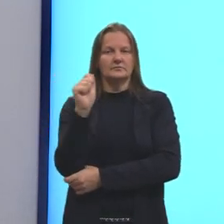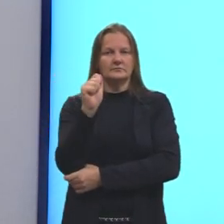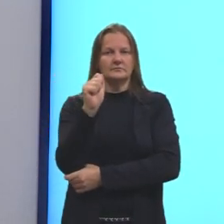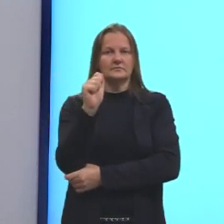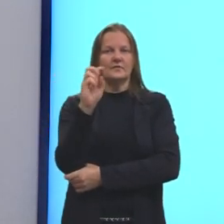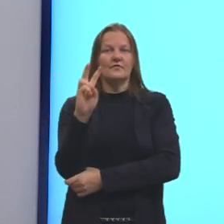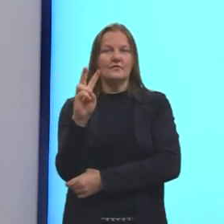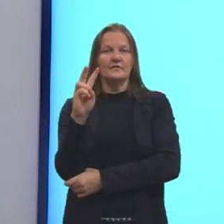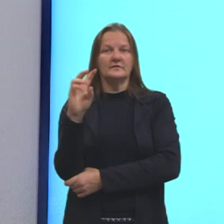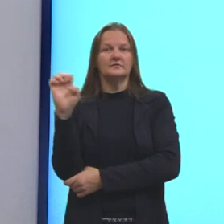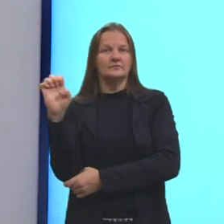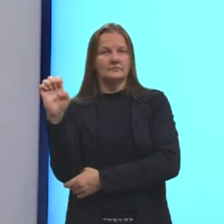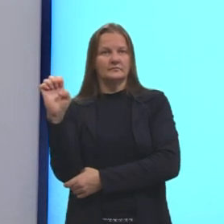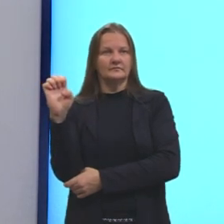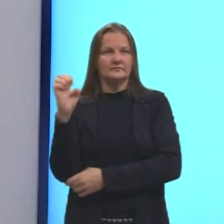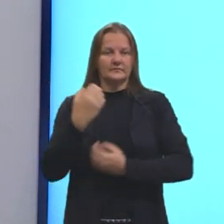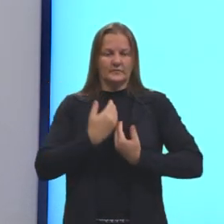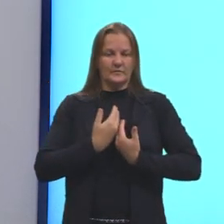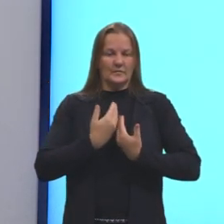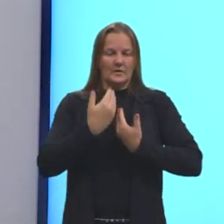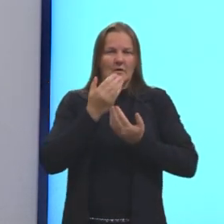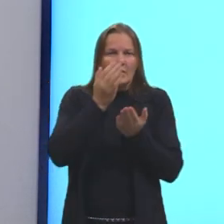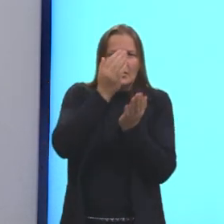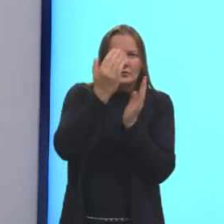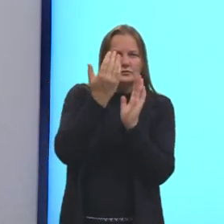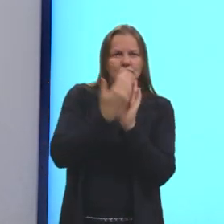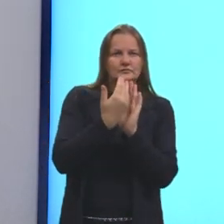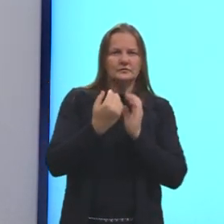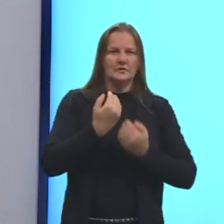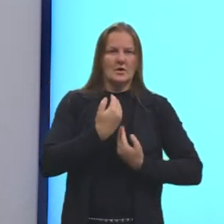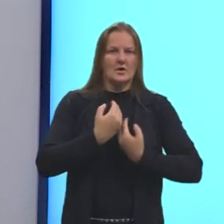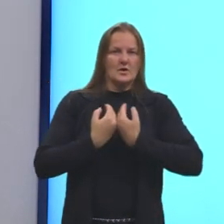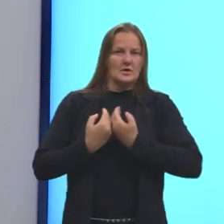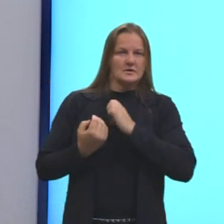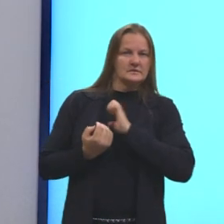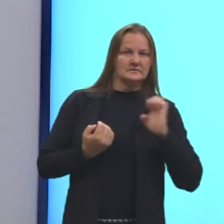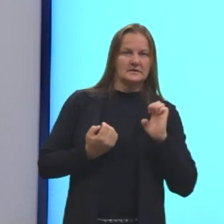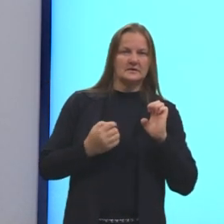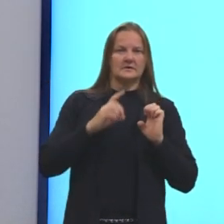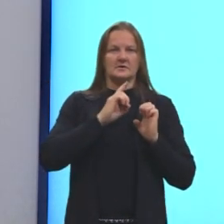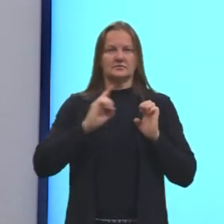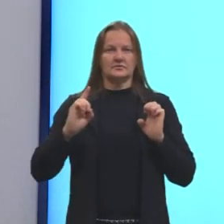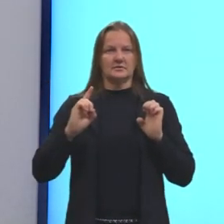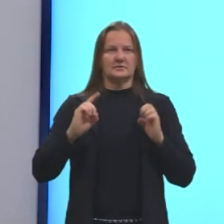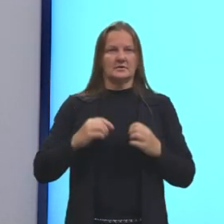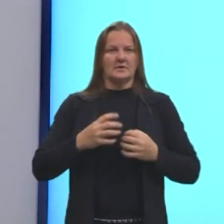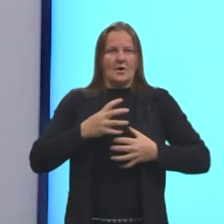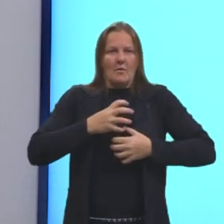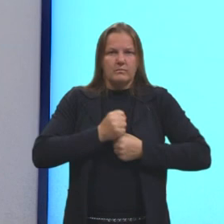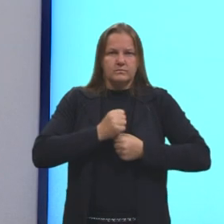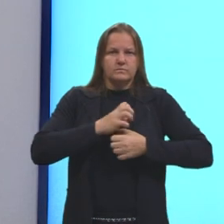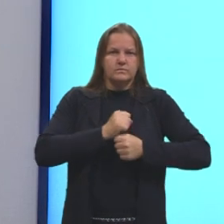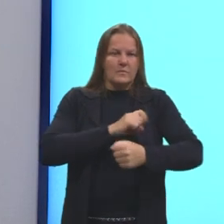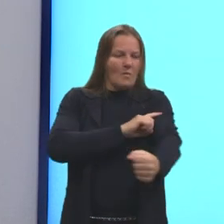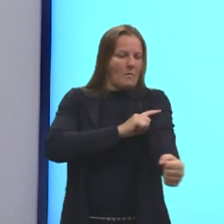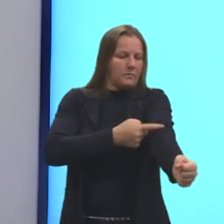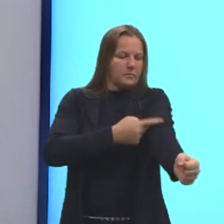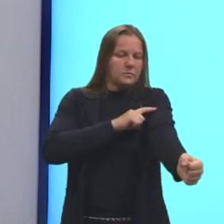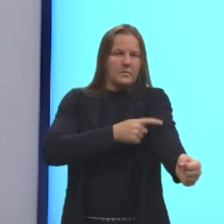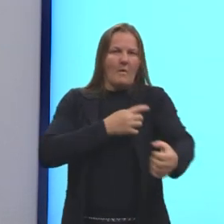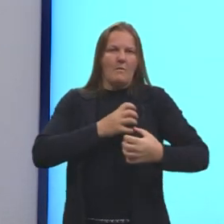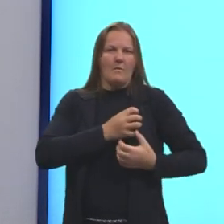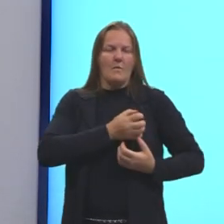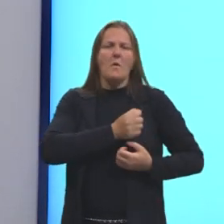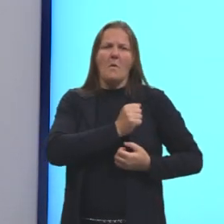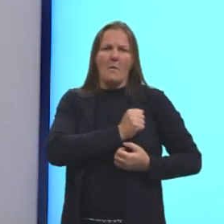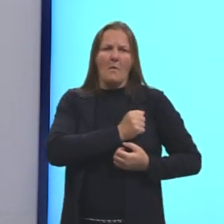Ventrículo esquerdo. Aqui, ele é envolvido, o coração, então, pelo músculo cardíaco. O coração é